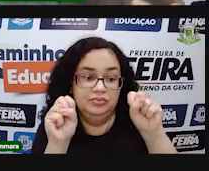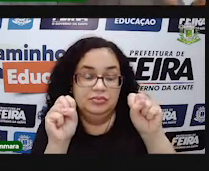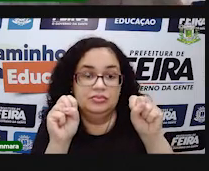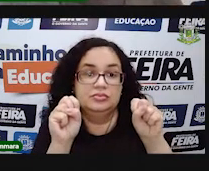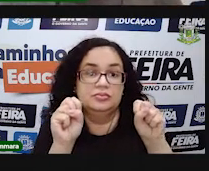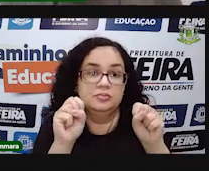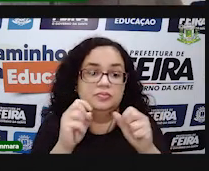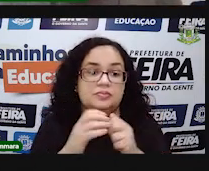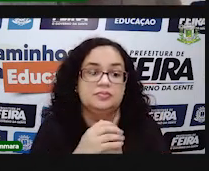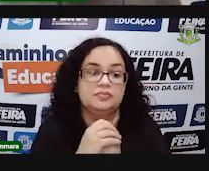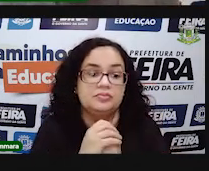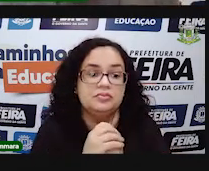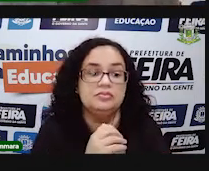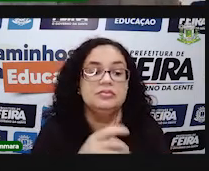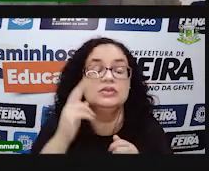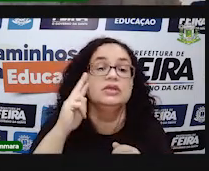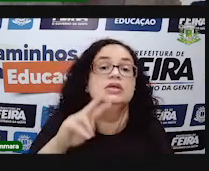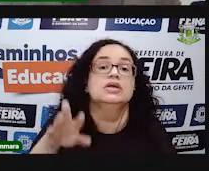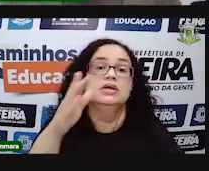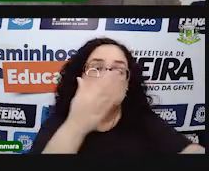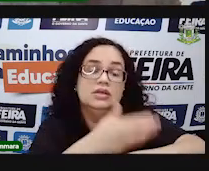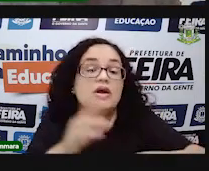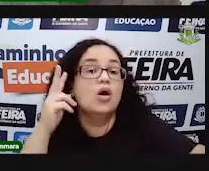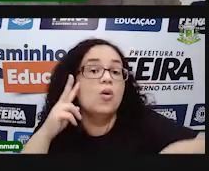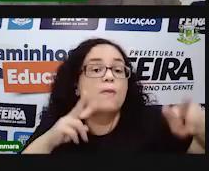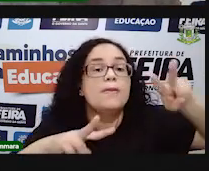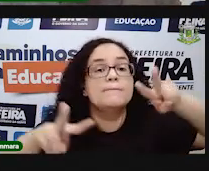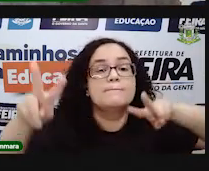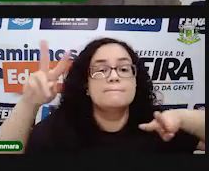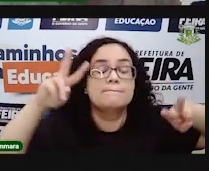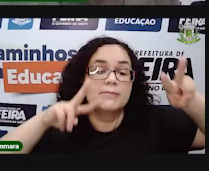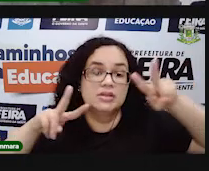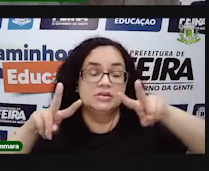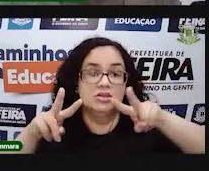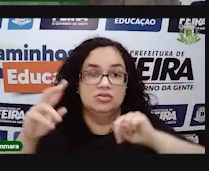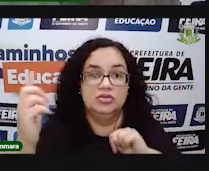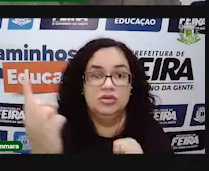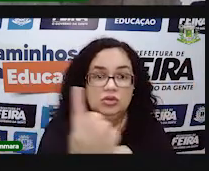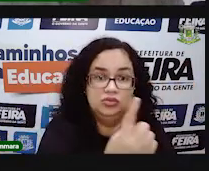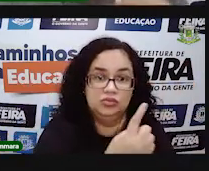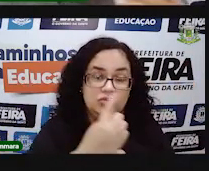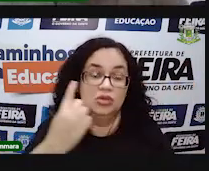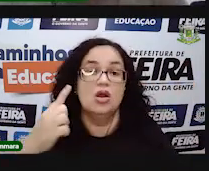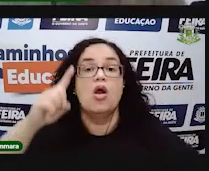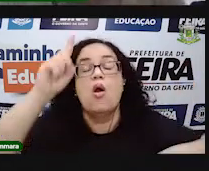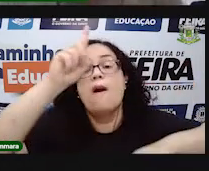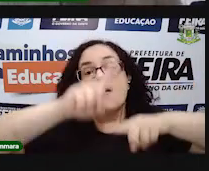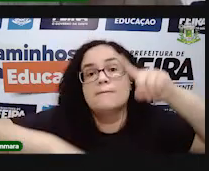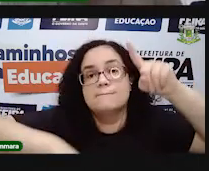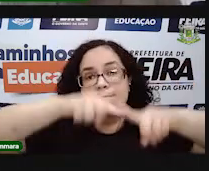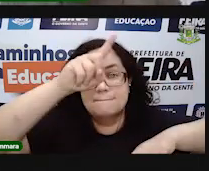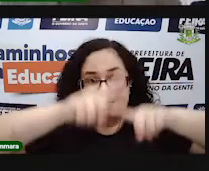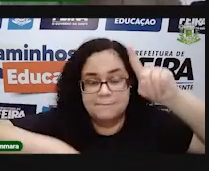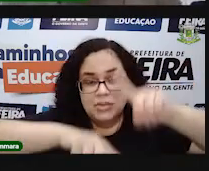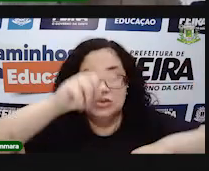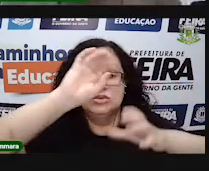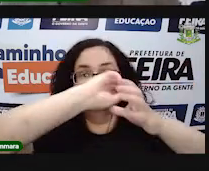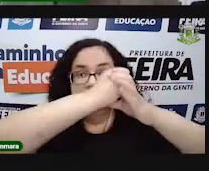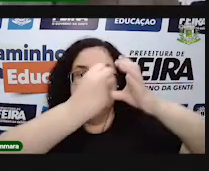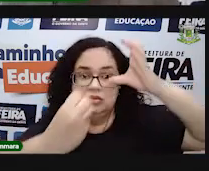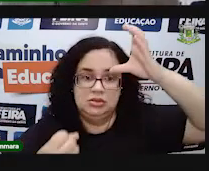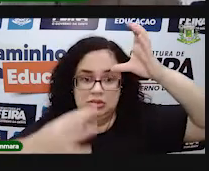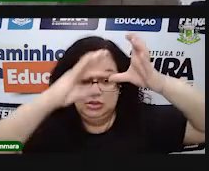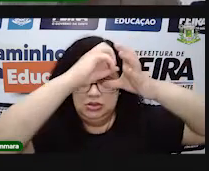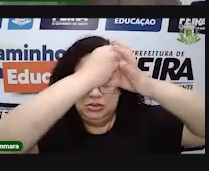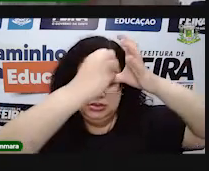Então, você já pode fazer esse exercício de observar aí à